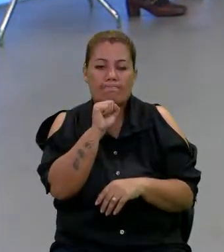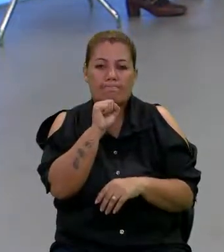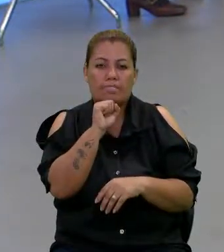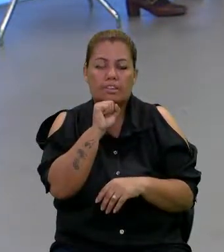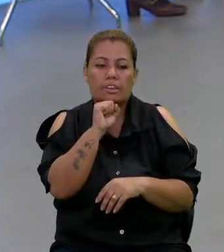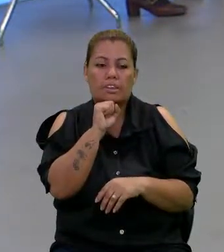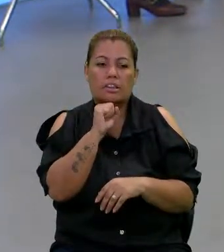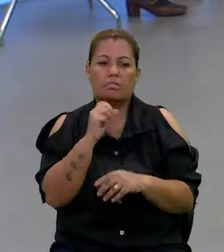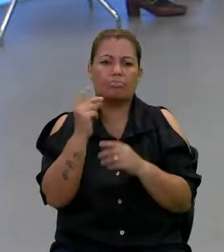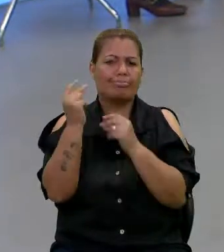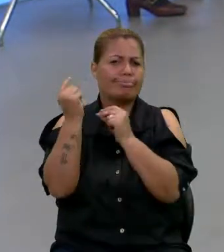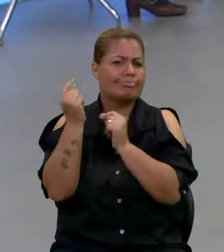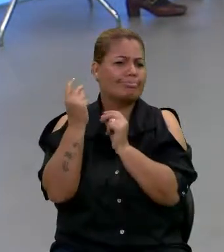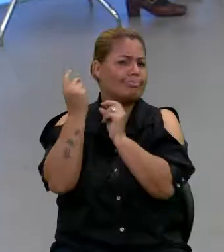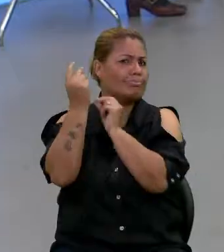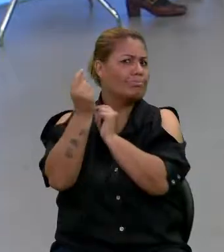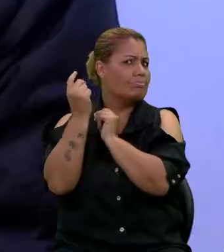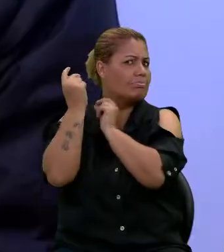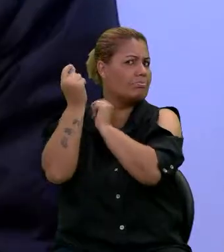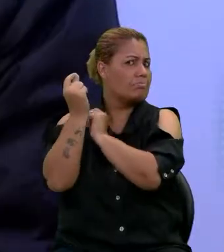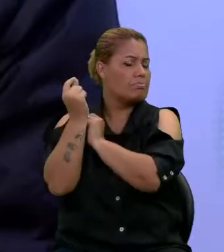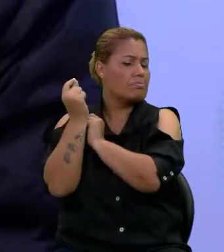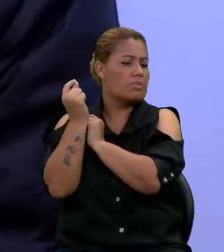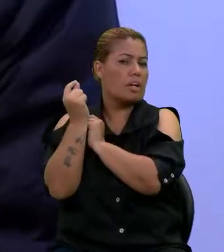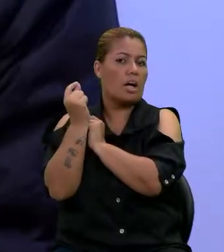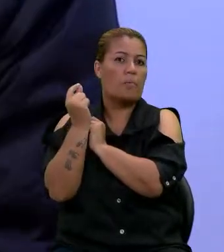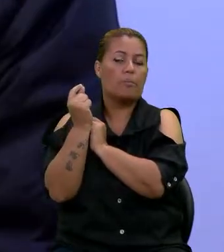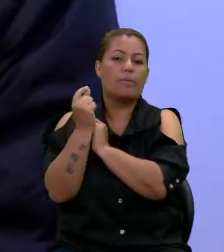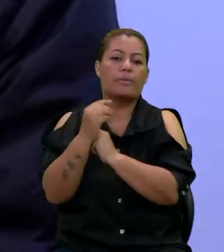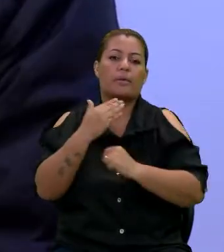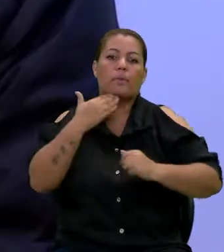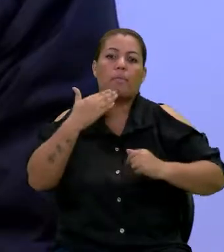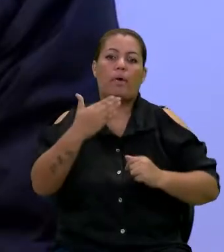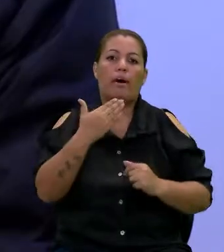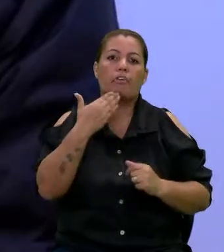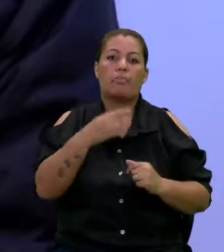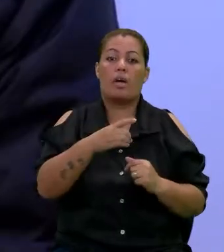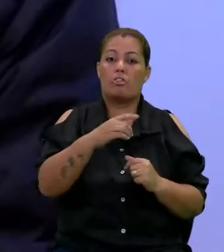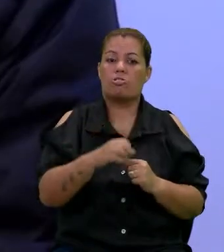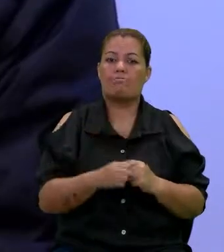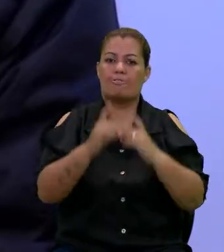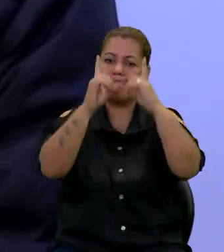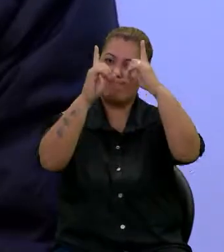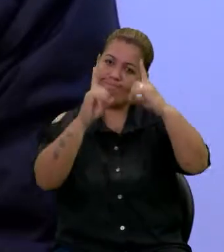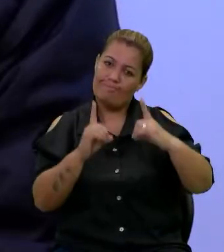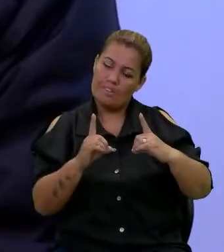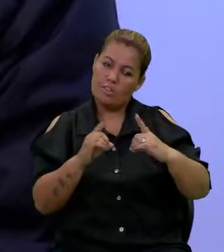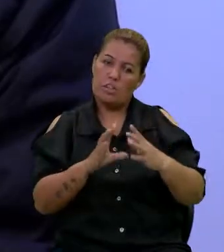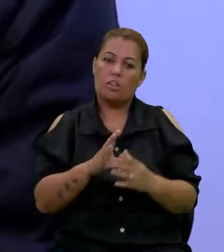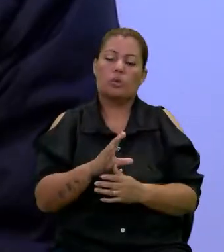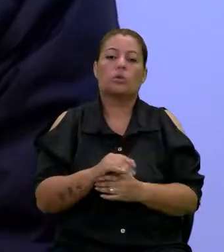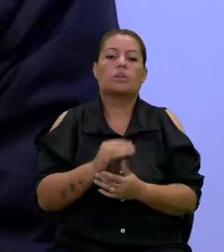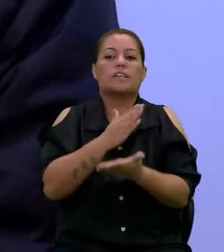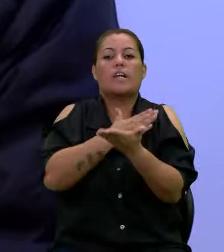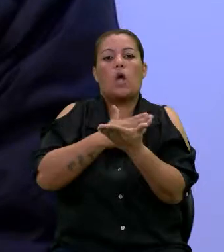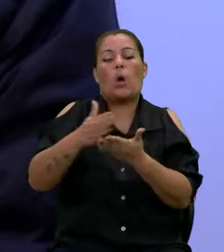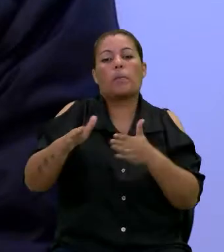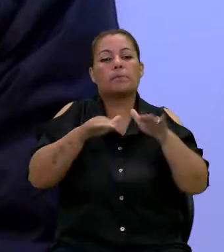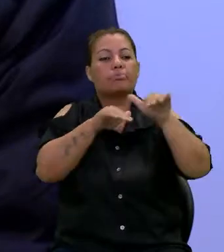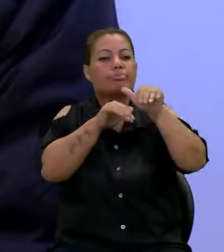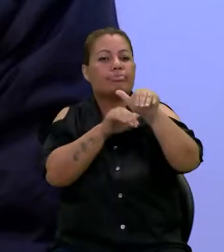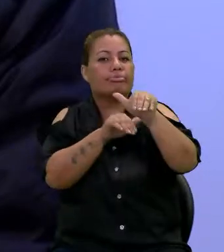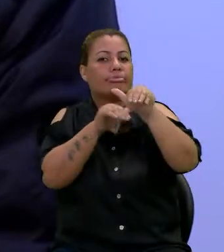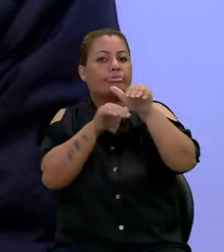que há muito tempo reivindicam esse direito. Dona Célia começou com esse movimento